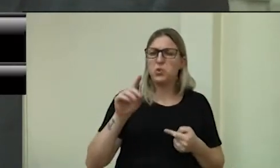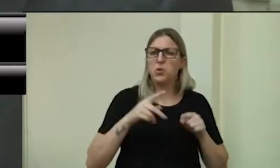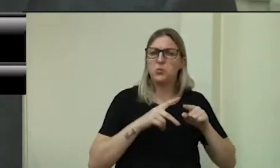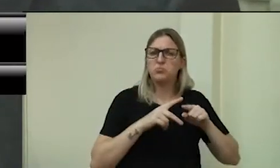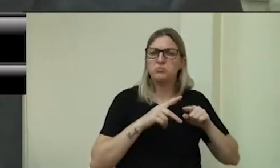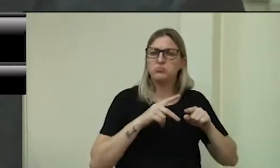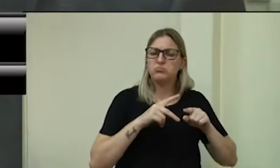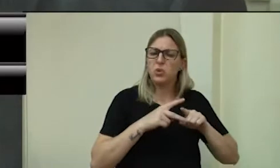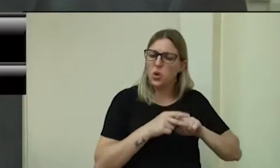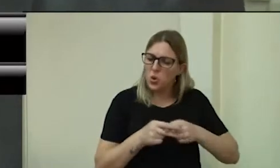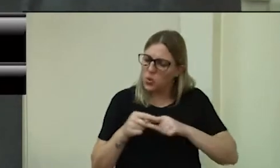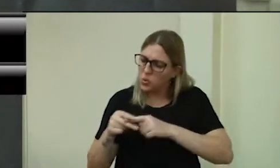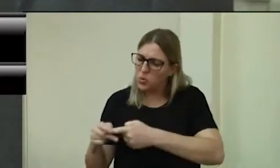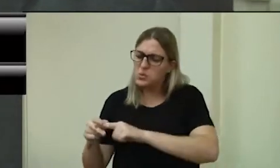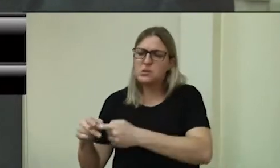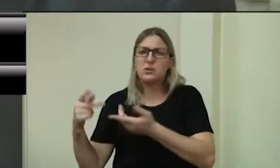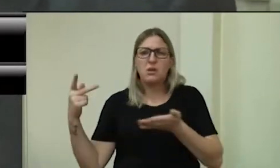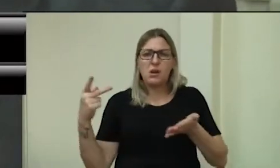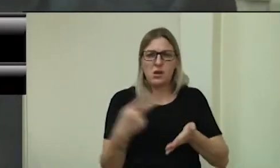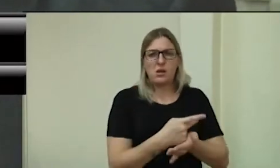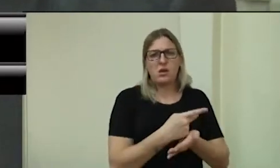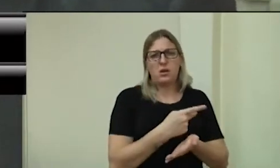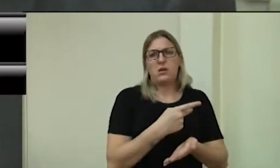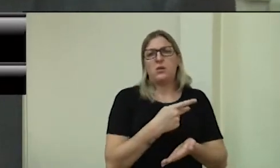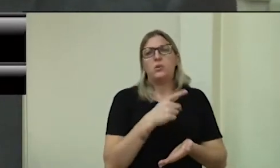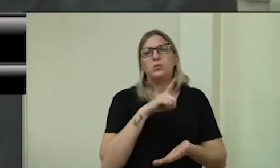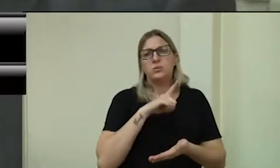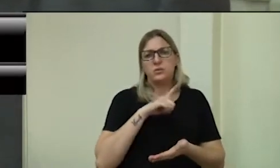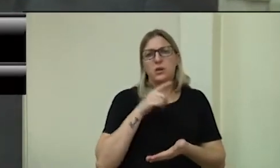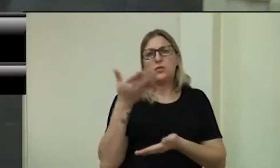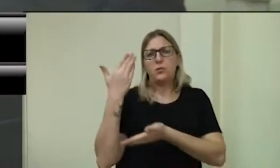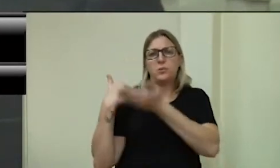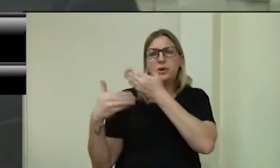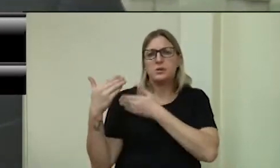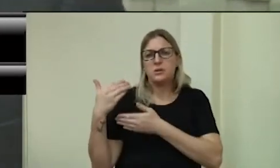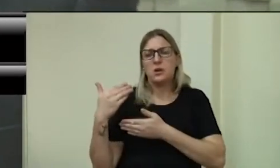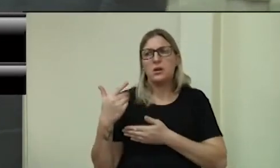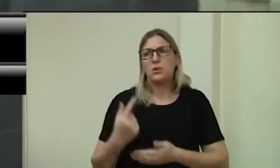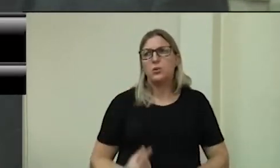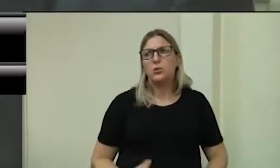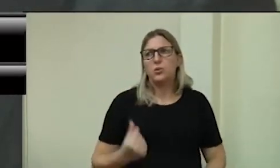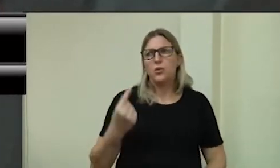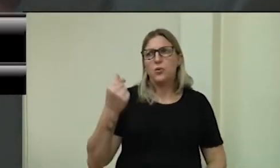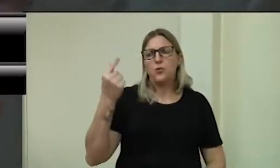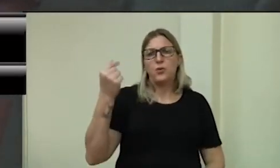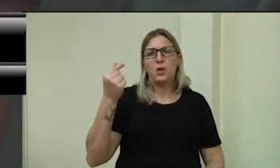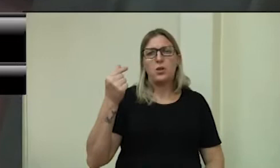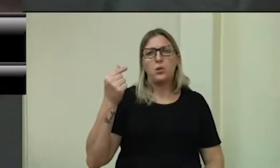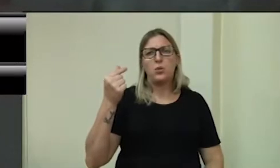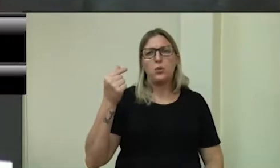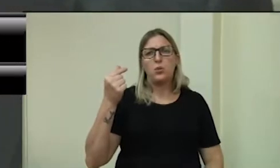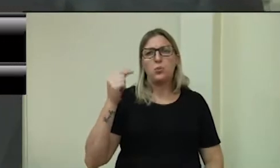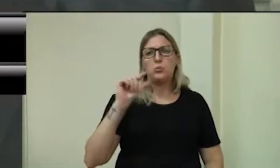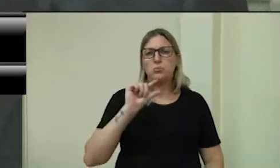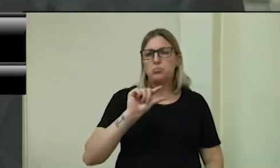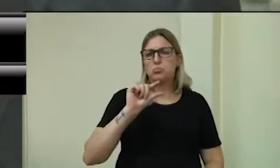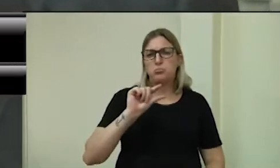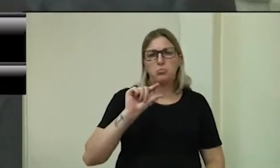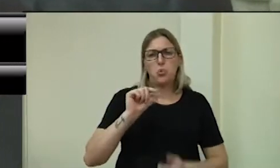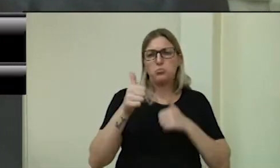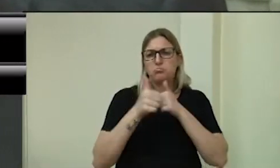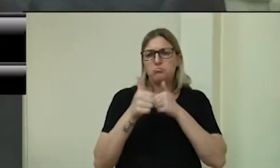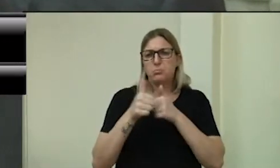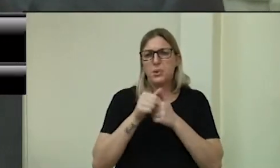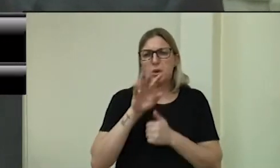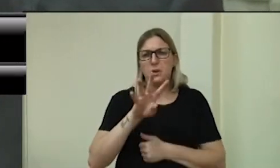pequeno erro, enfim. E é uma cifra que passa pouco dos 40 mil reais. Então, não tem por que a gente